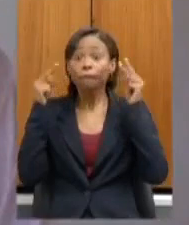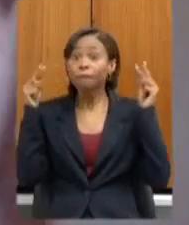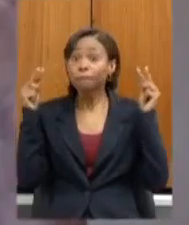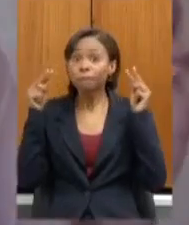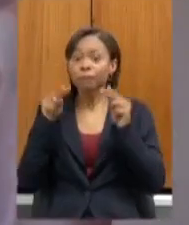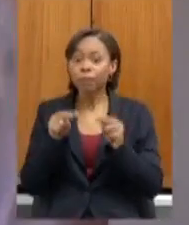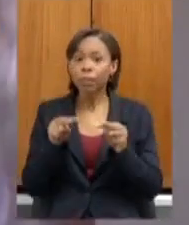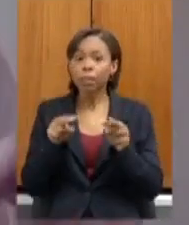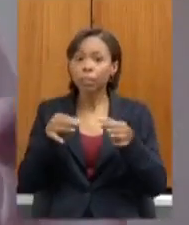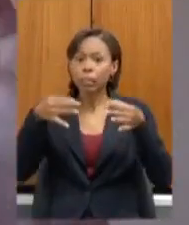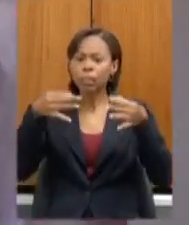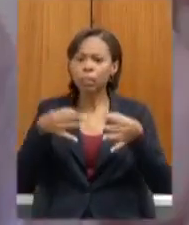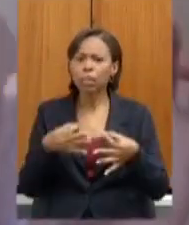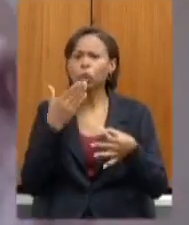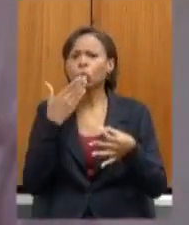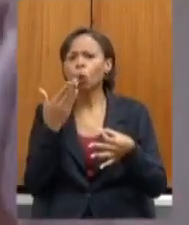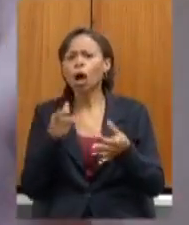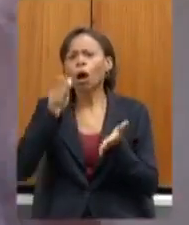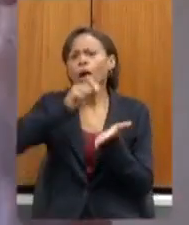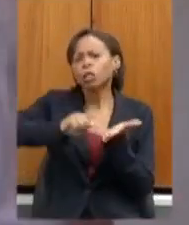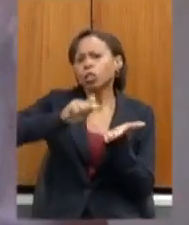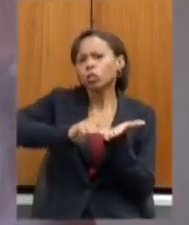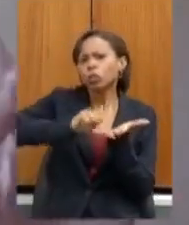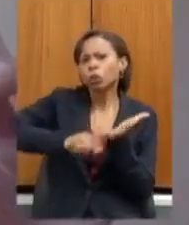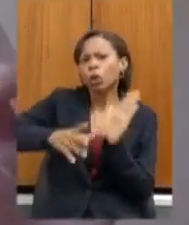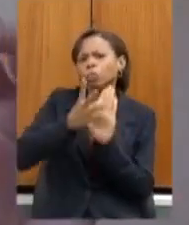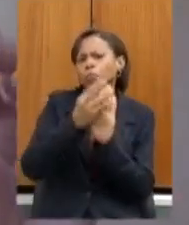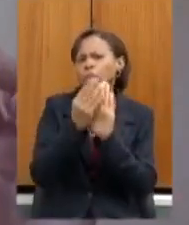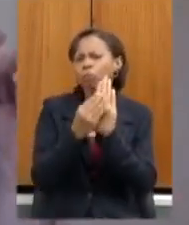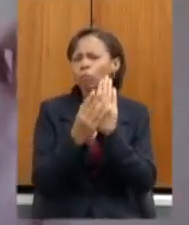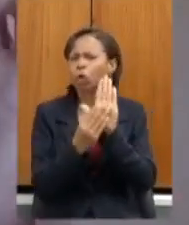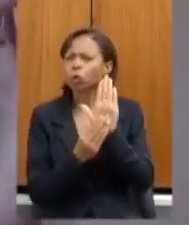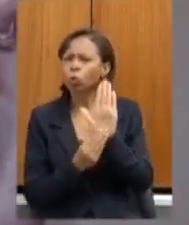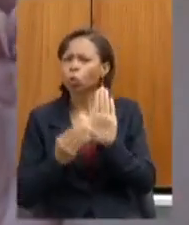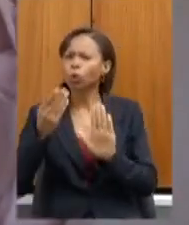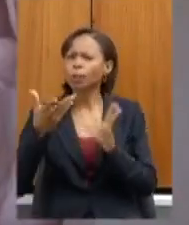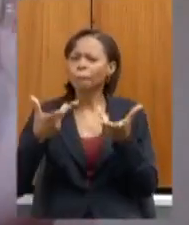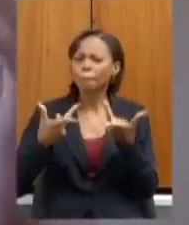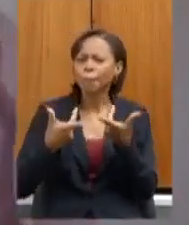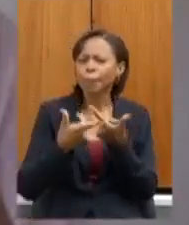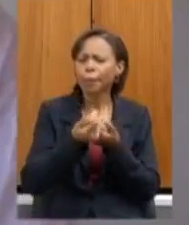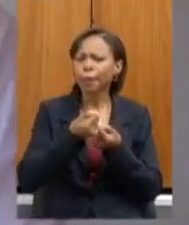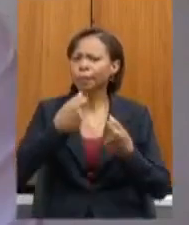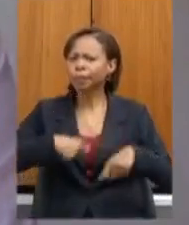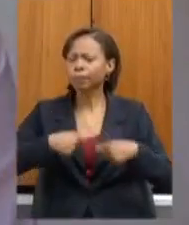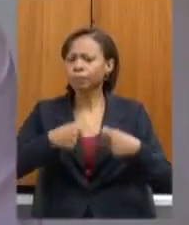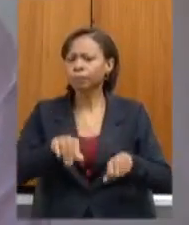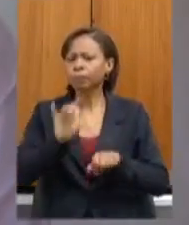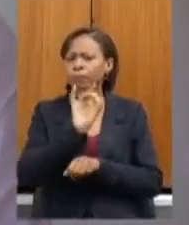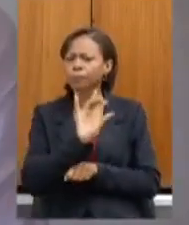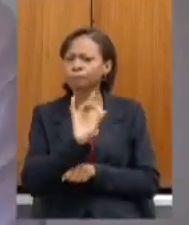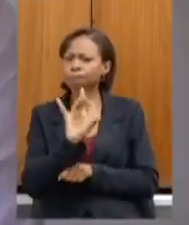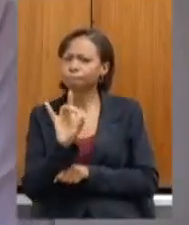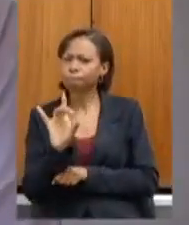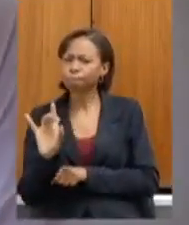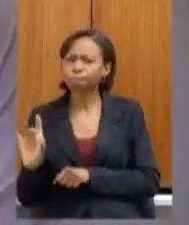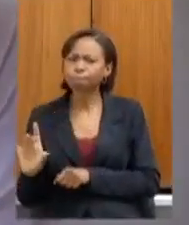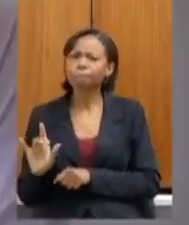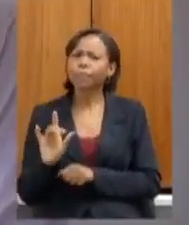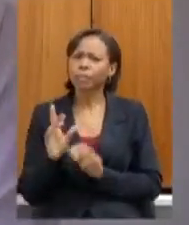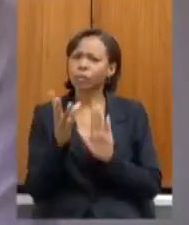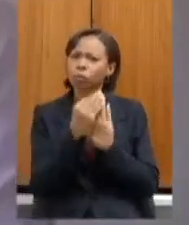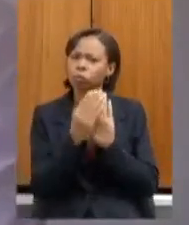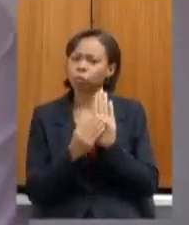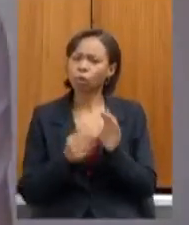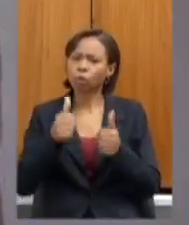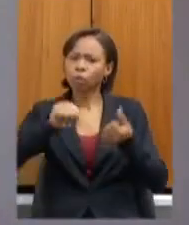os descritores as competências e habilidades precisas obrigada de cada ponto da